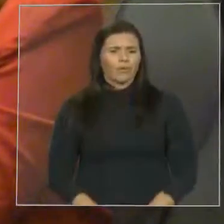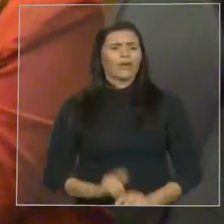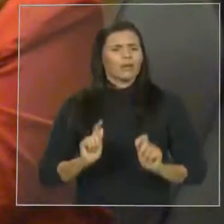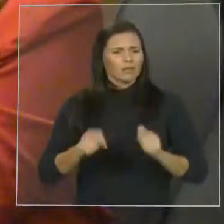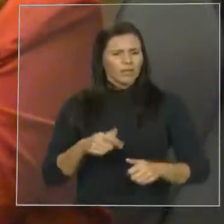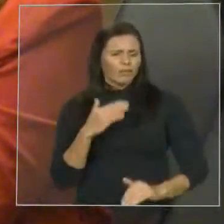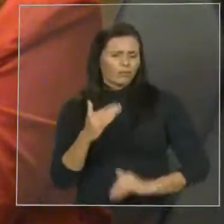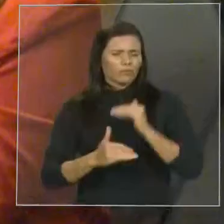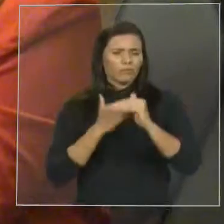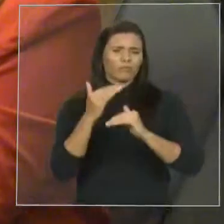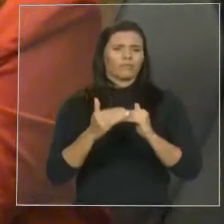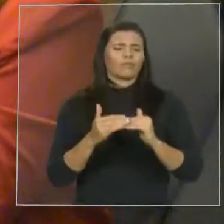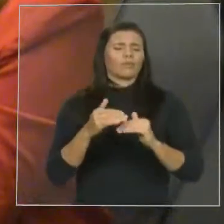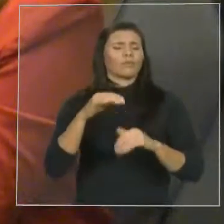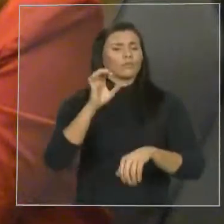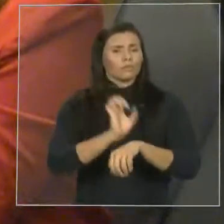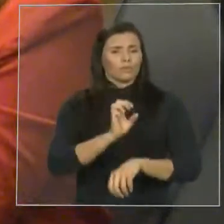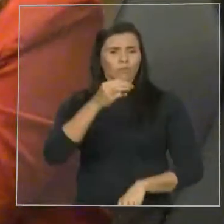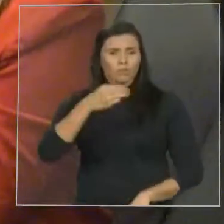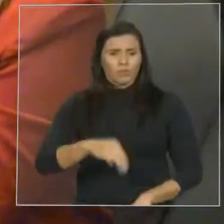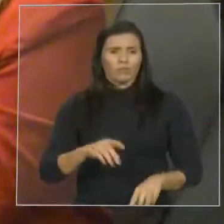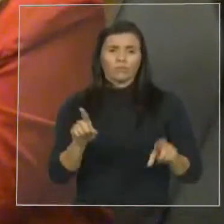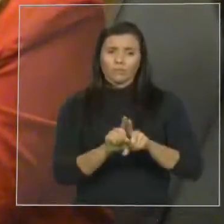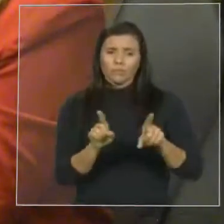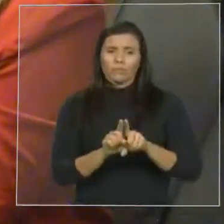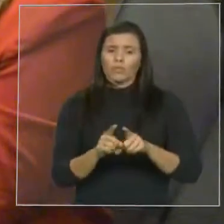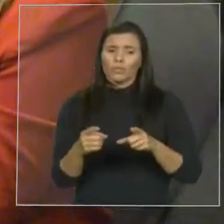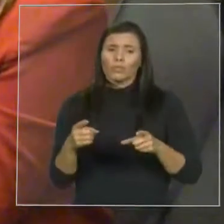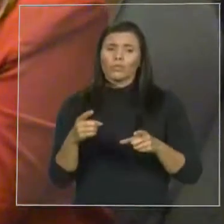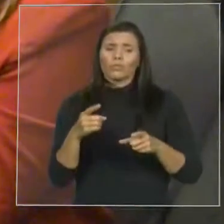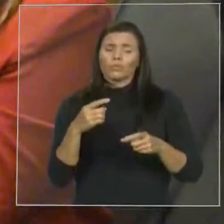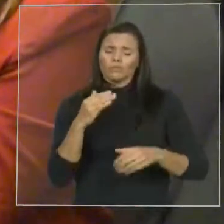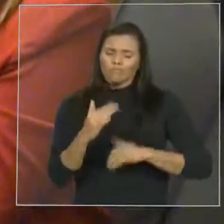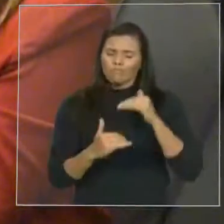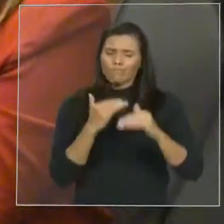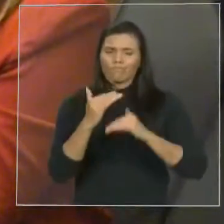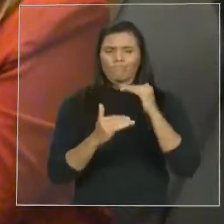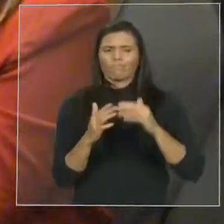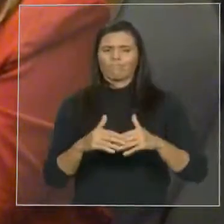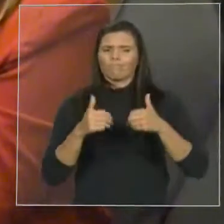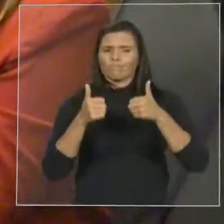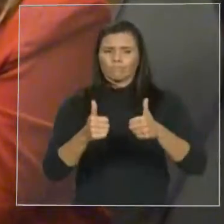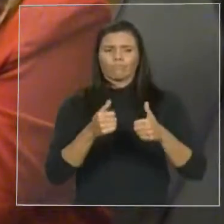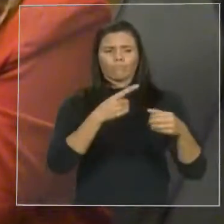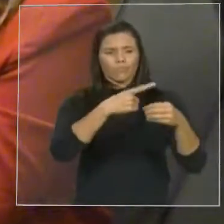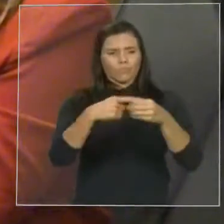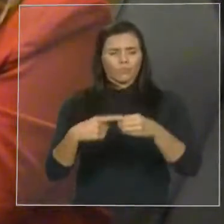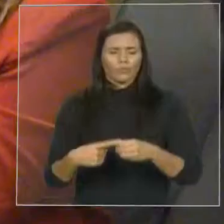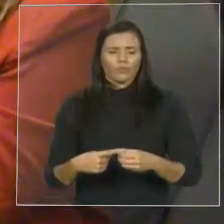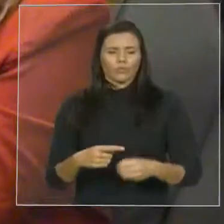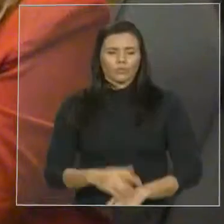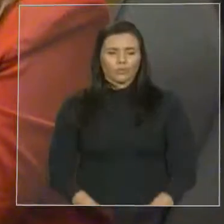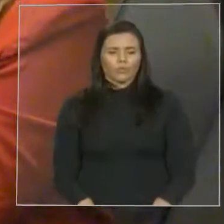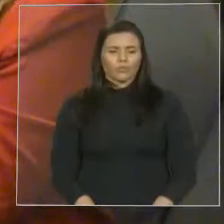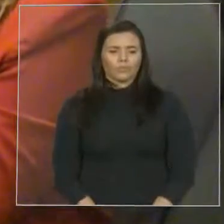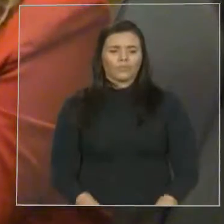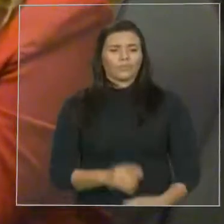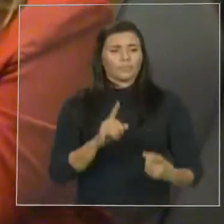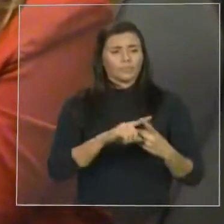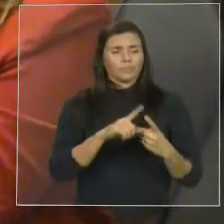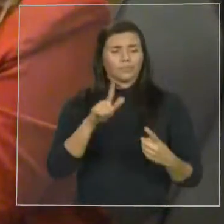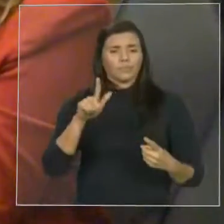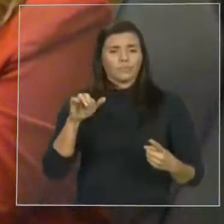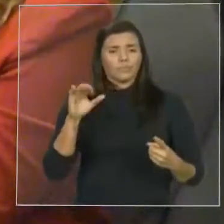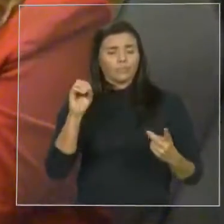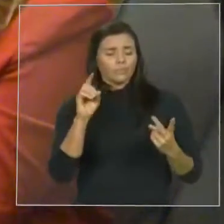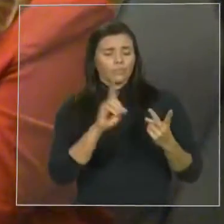parabéns ao nosso governador Flávio Dino, parabéns à vossa excelência, como eu, o deputado Léo Cunhos, o deputado Antônio Pereira, os deputados